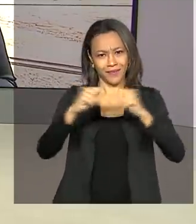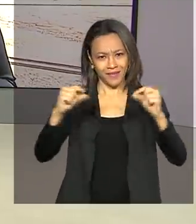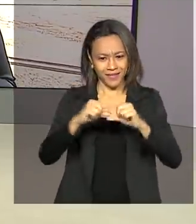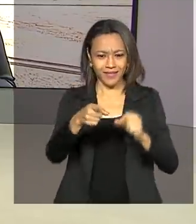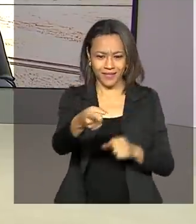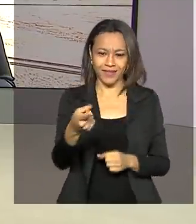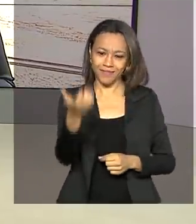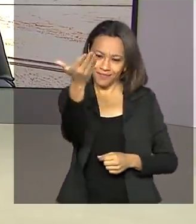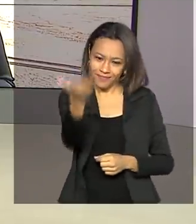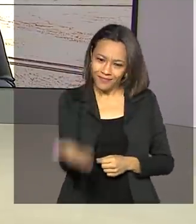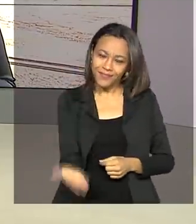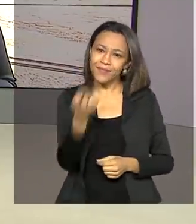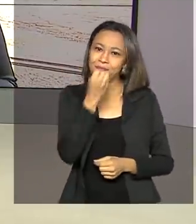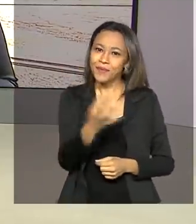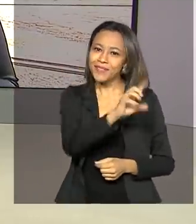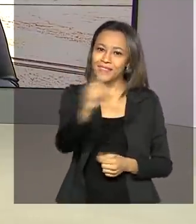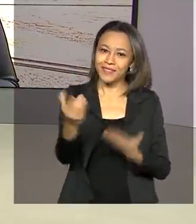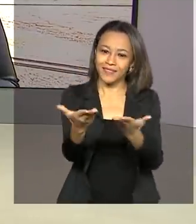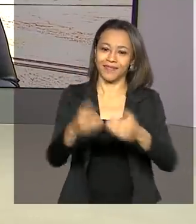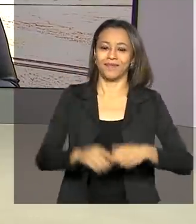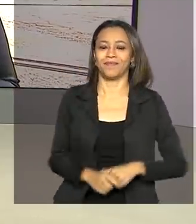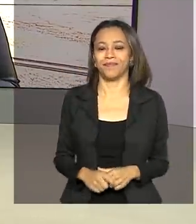Olá Márcia, bom dia para você.